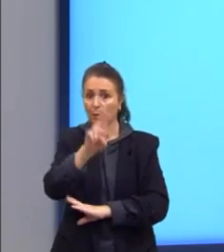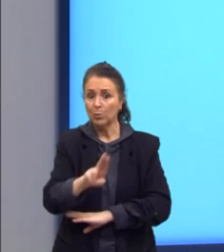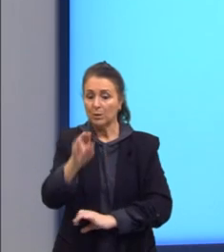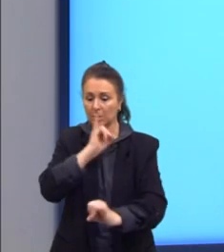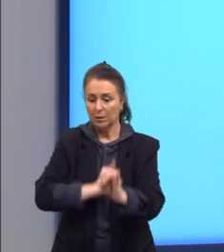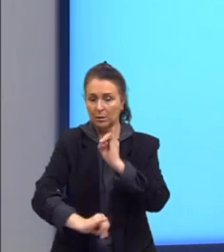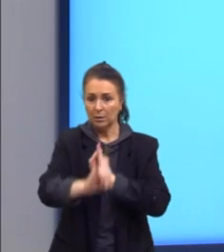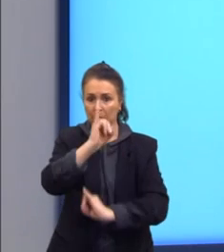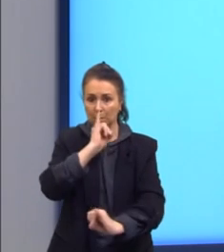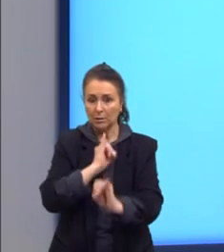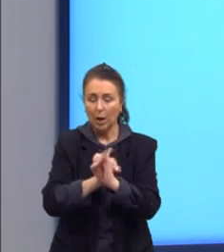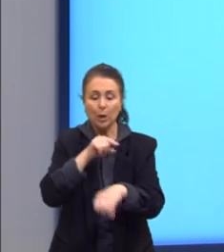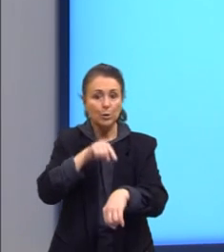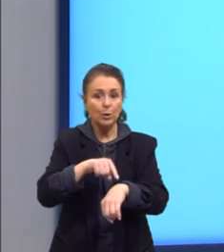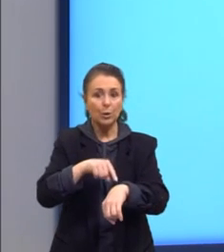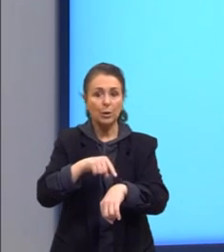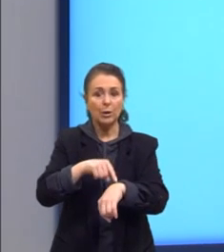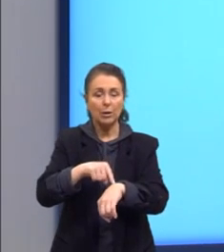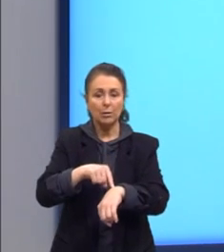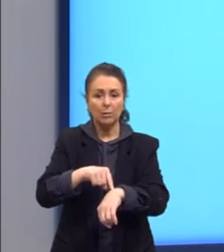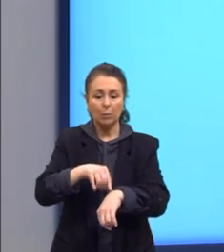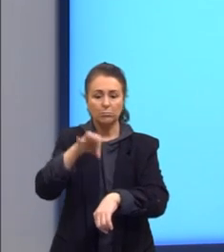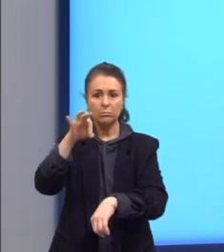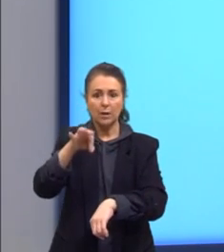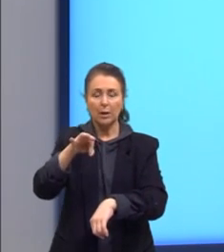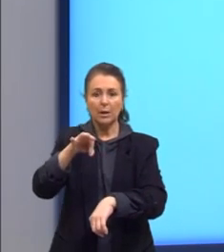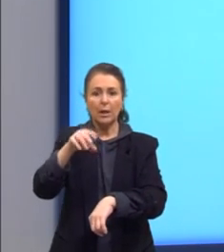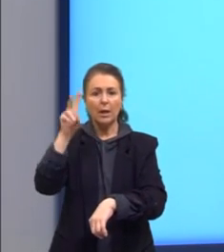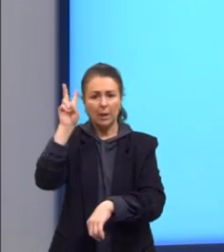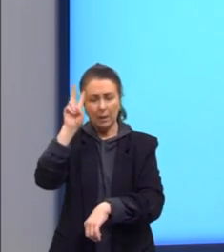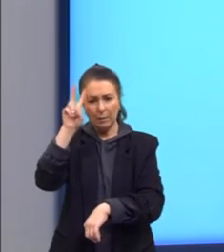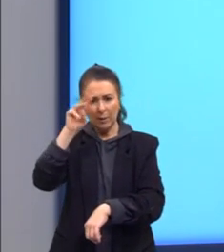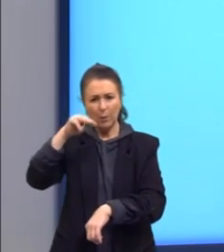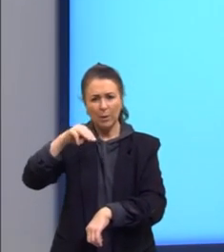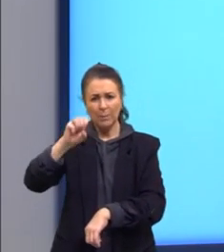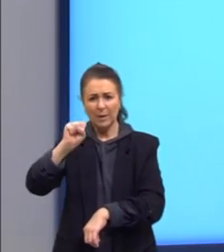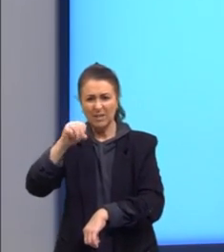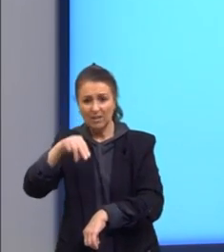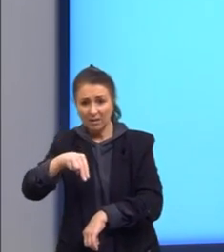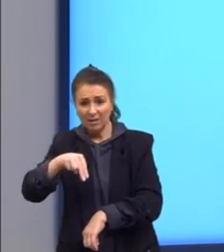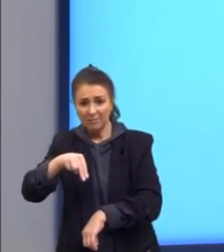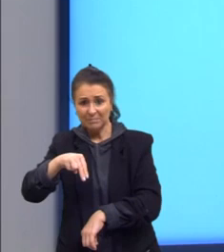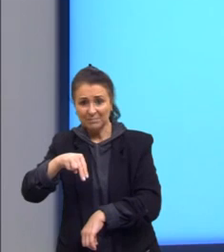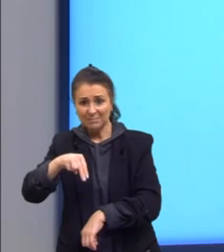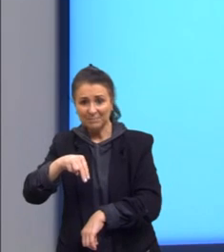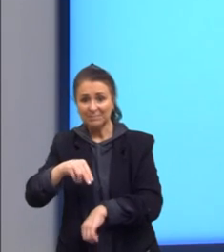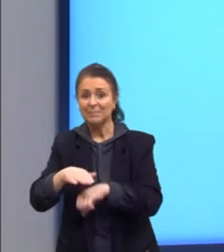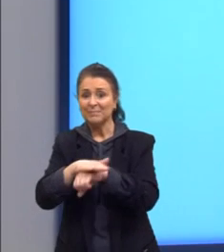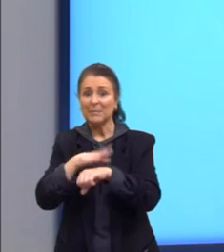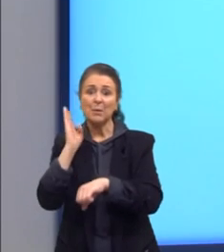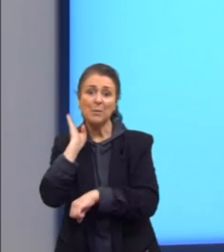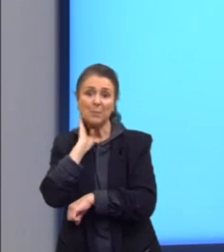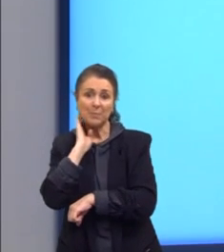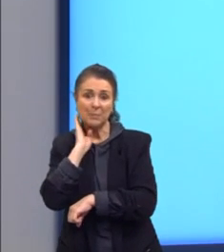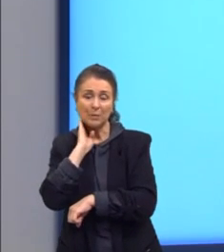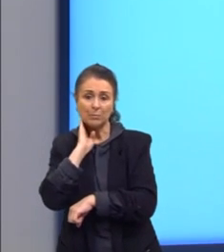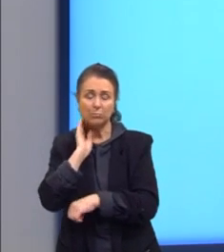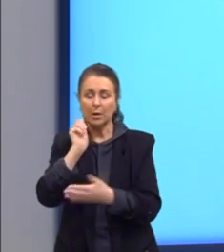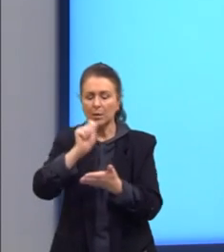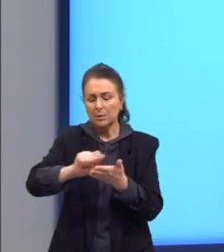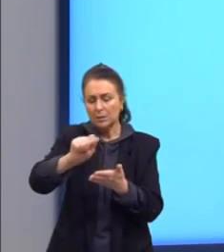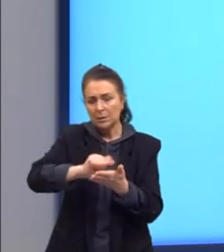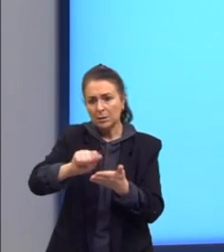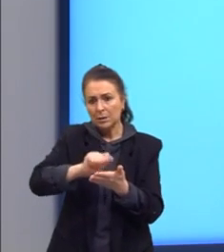em tempo real, como o MSN Messenger. Esse tipo de conversa, embora escrita,